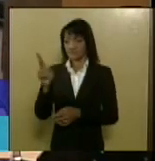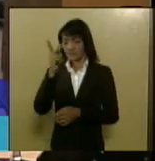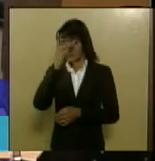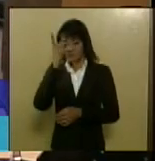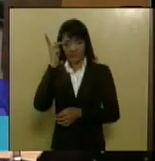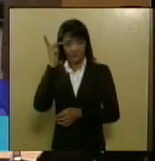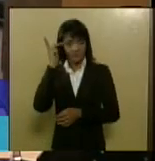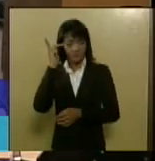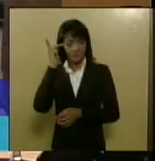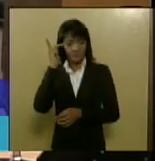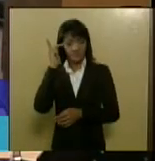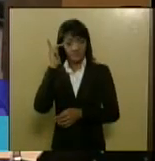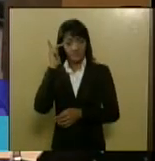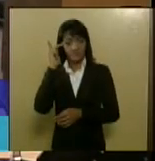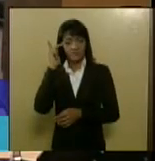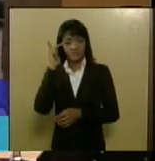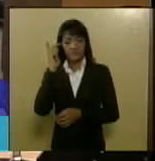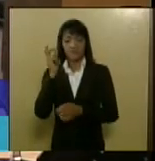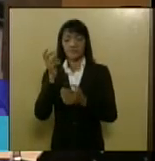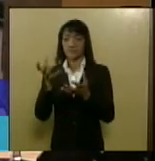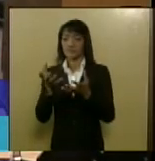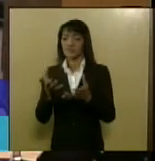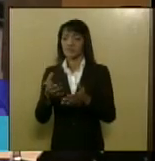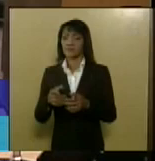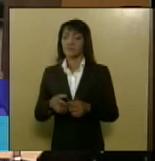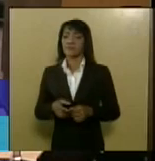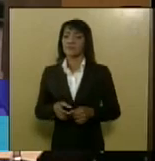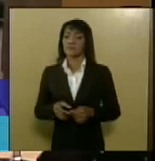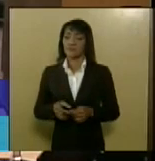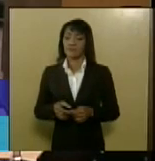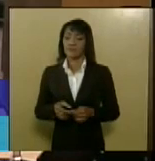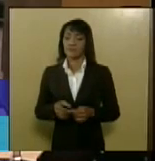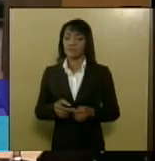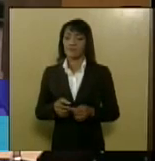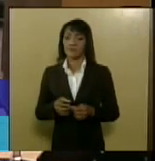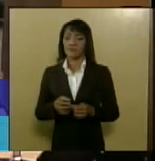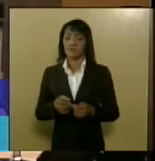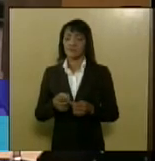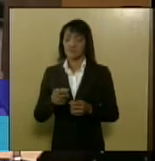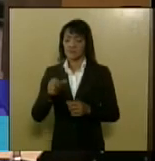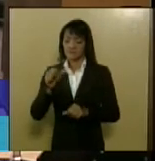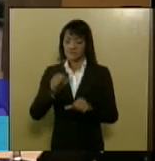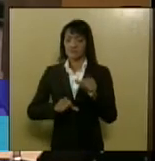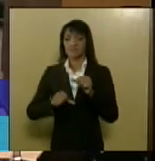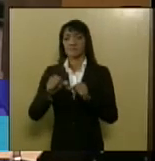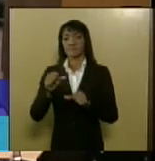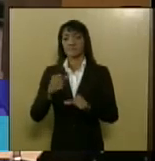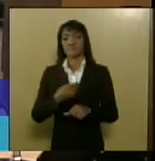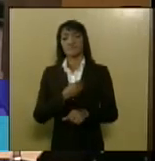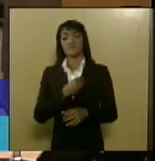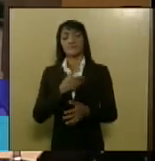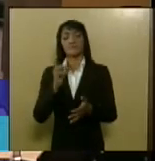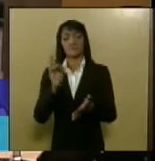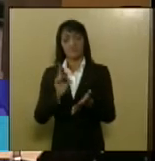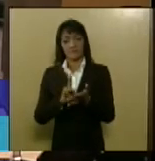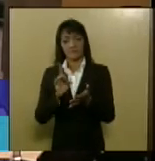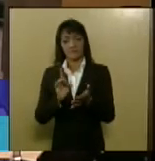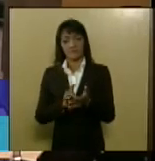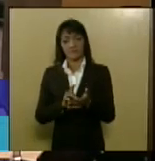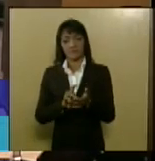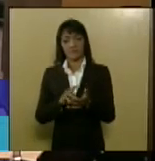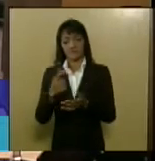busquem sair dessa droga para que de fato não